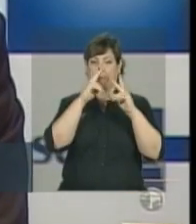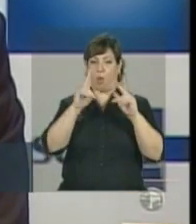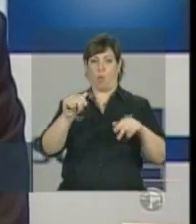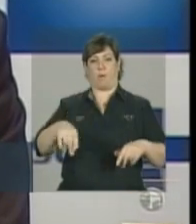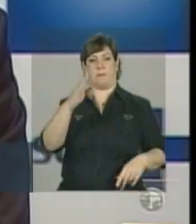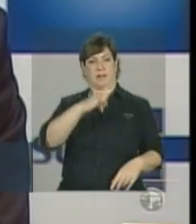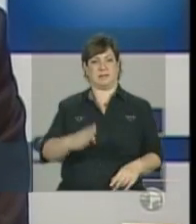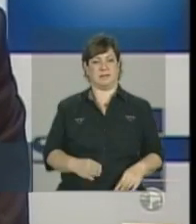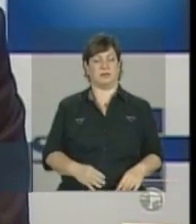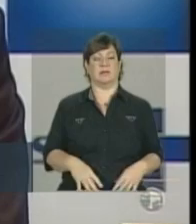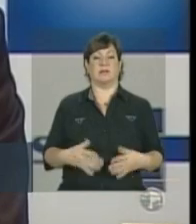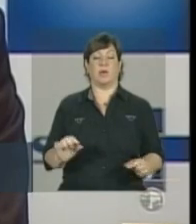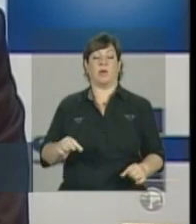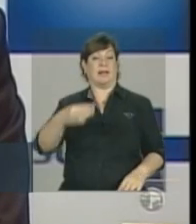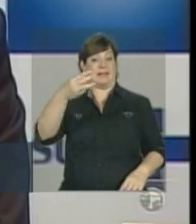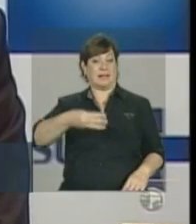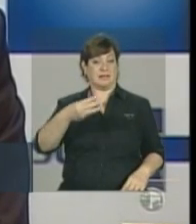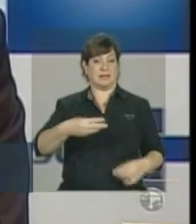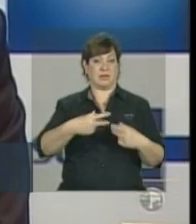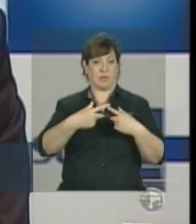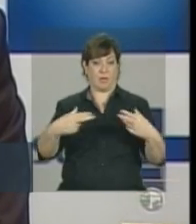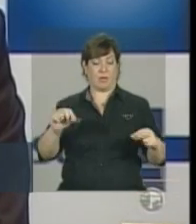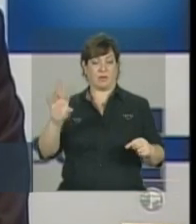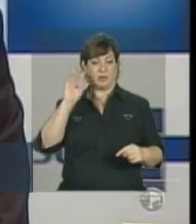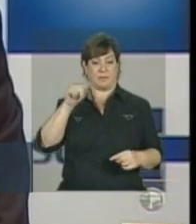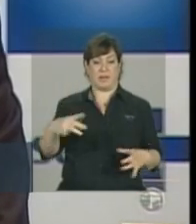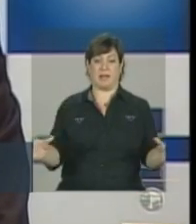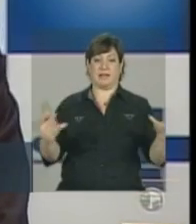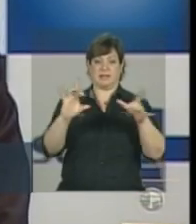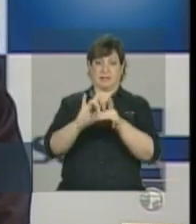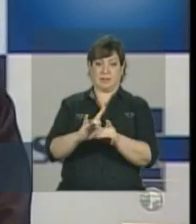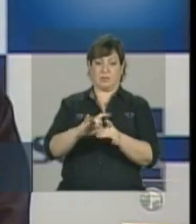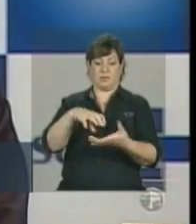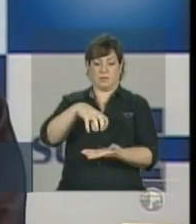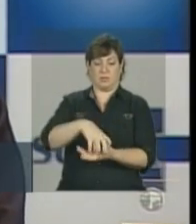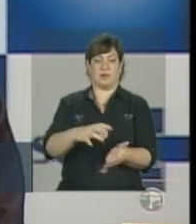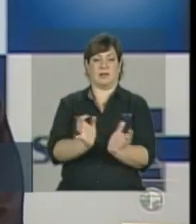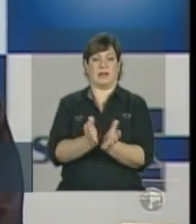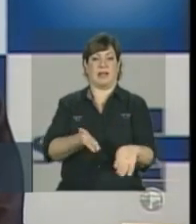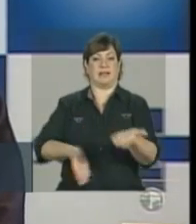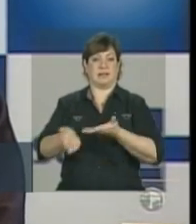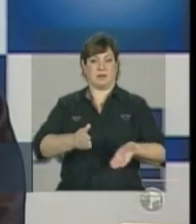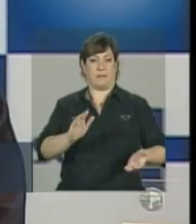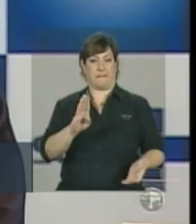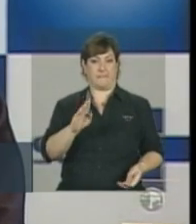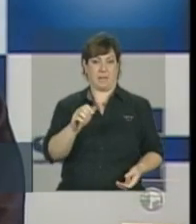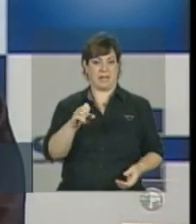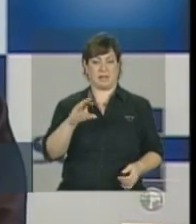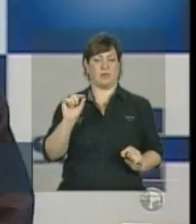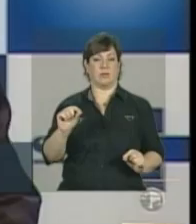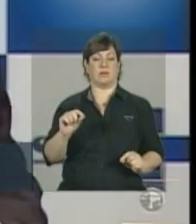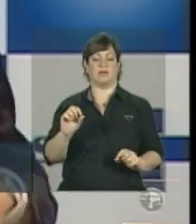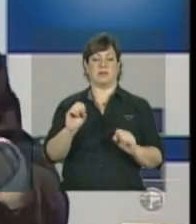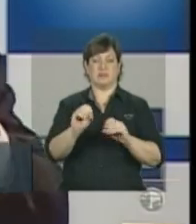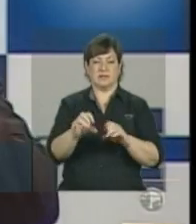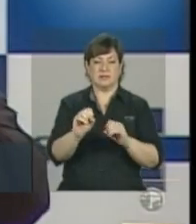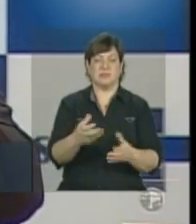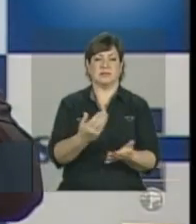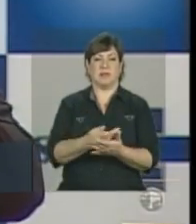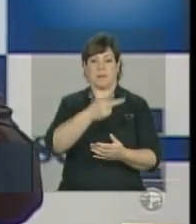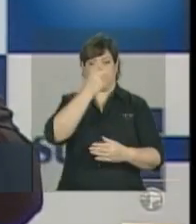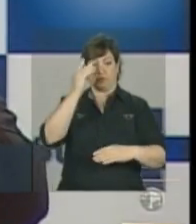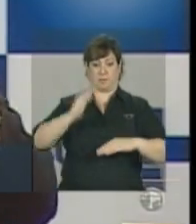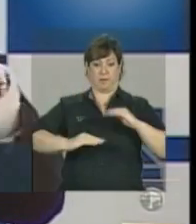importante na integração com a atenção básica é a nossa estratégia de formação e educação permanente dos